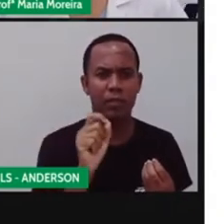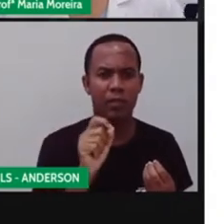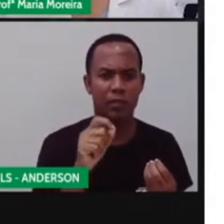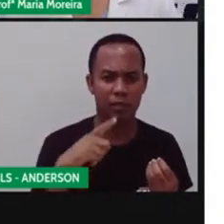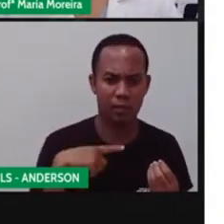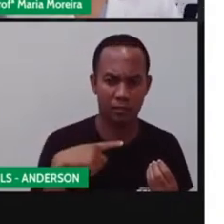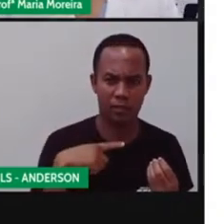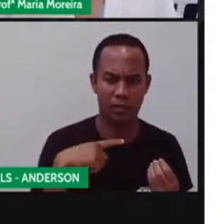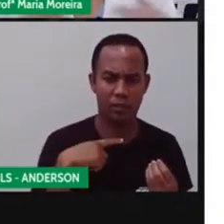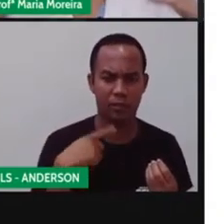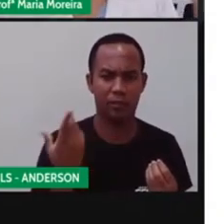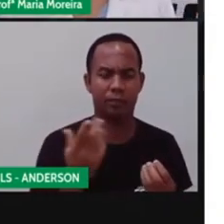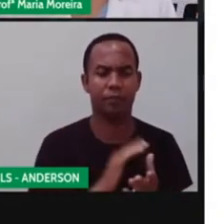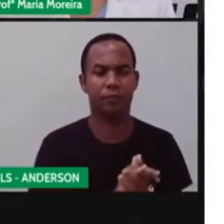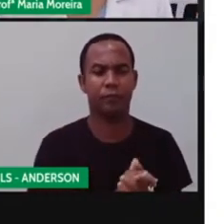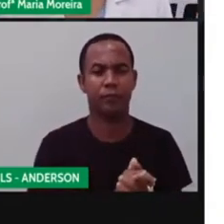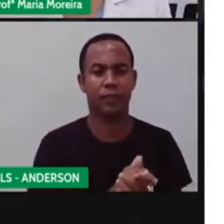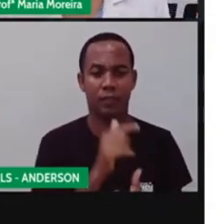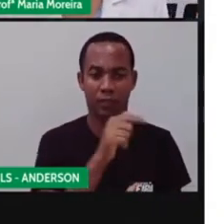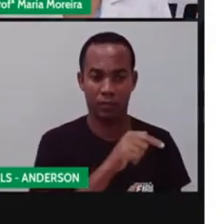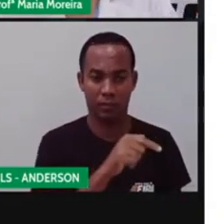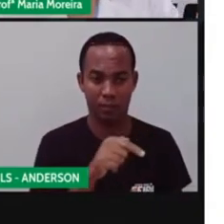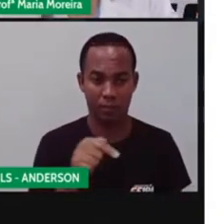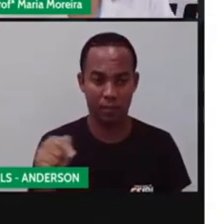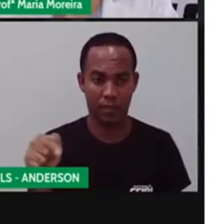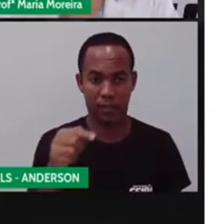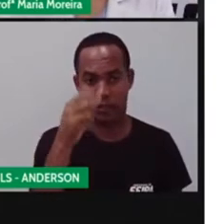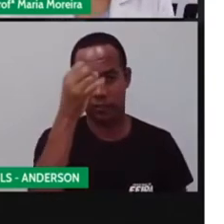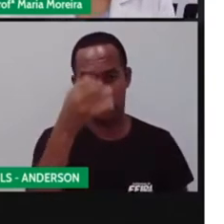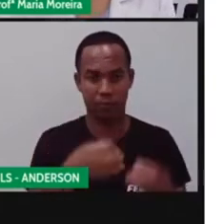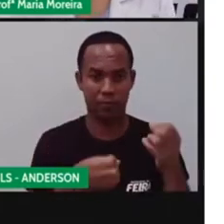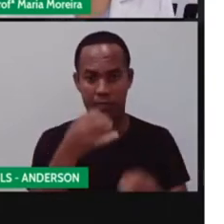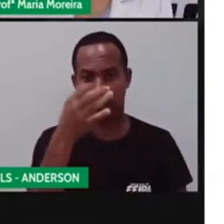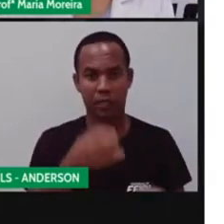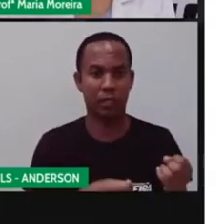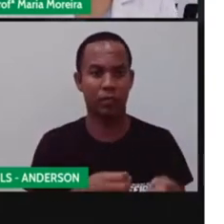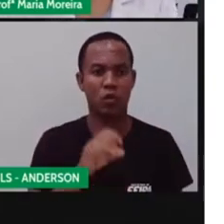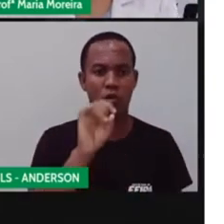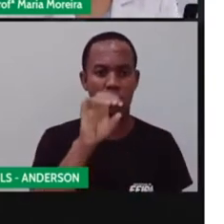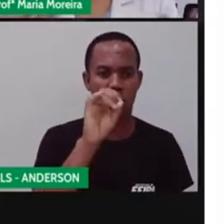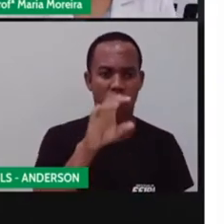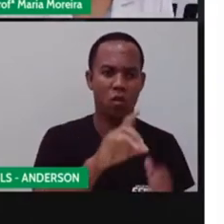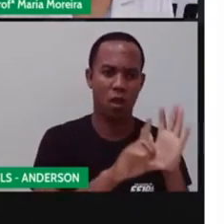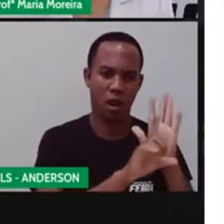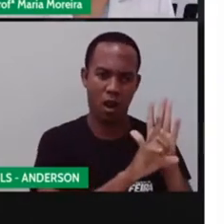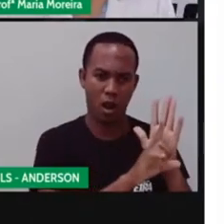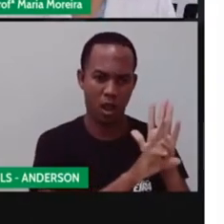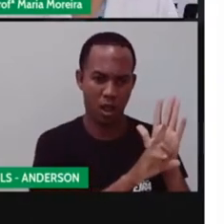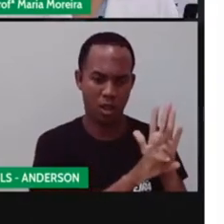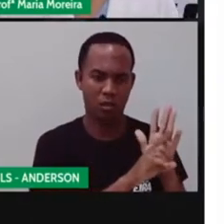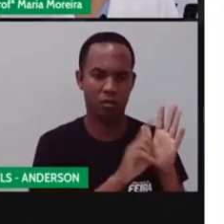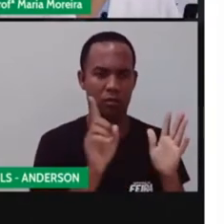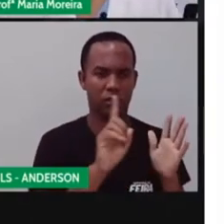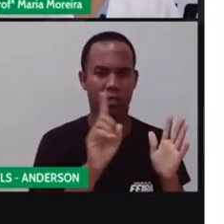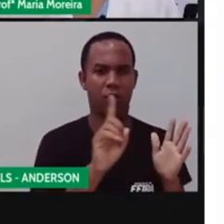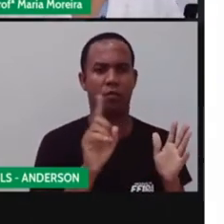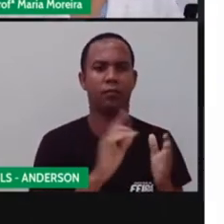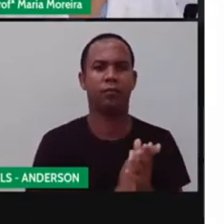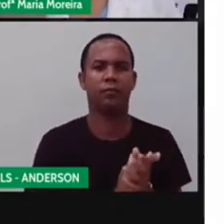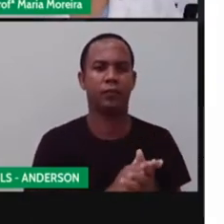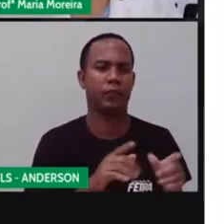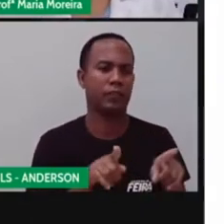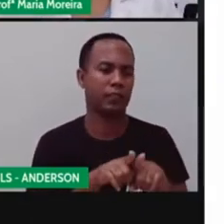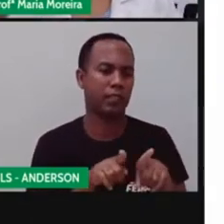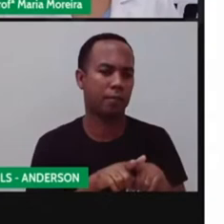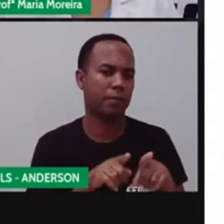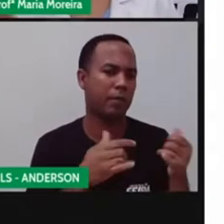acontecer? Então, no decorrer dessa semana, vamos falar não só sobre as leis, porque senão ia ficar um pouco chato, né? Bom, vamos